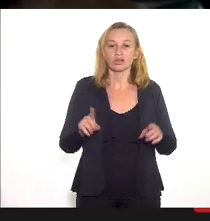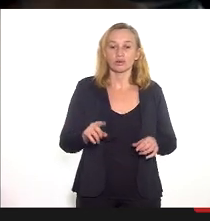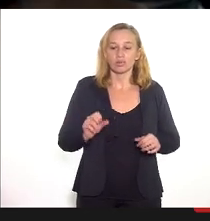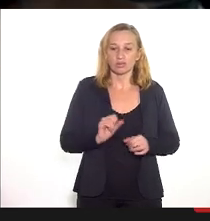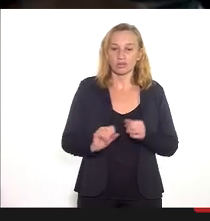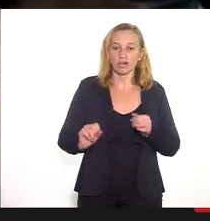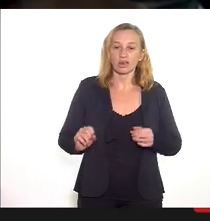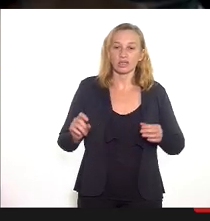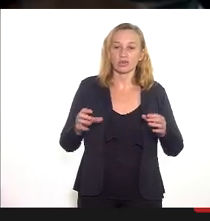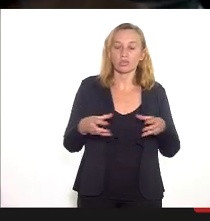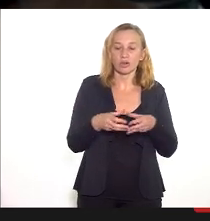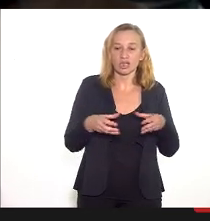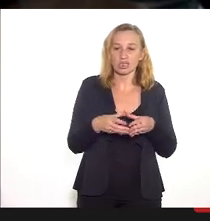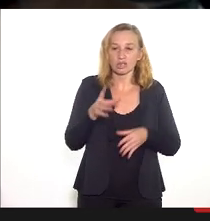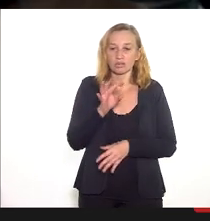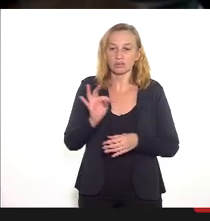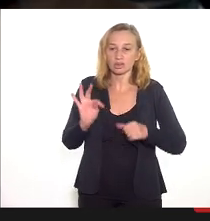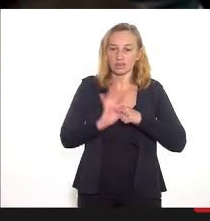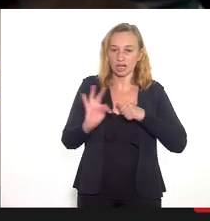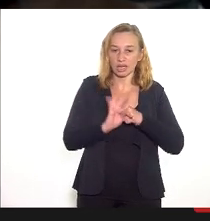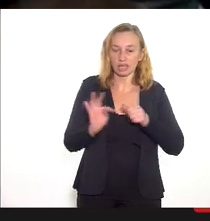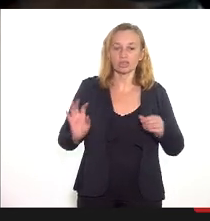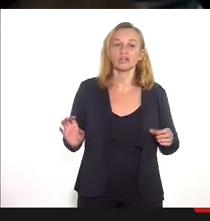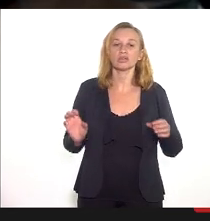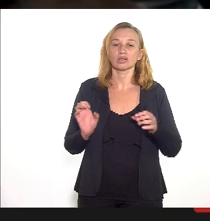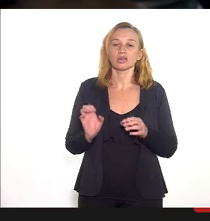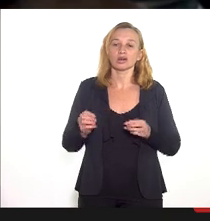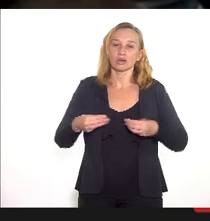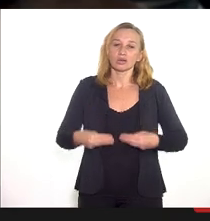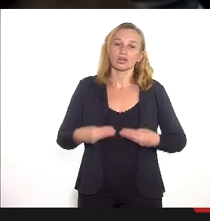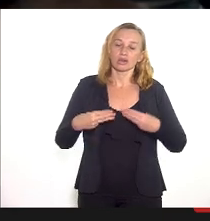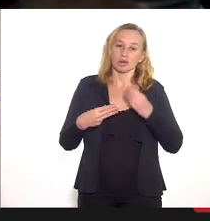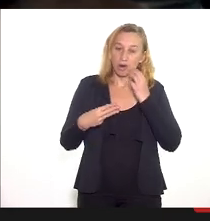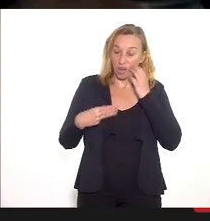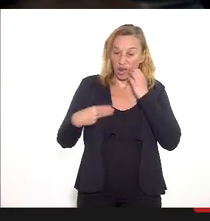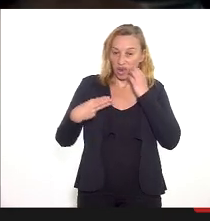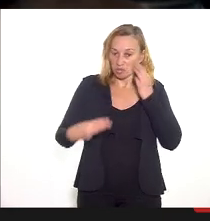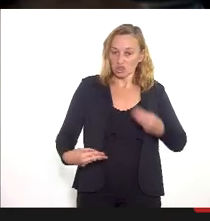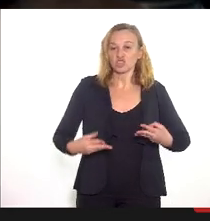a cooperação técnica com o Ministério da Saúde para a Unidade Hospitalar os Federais